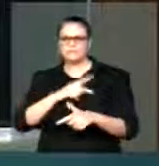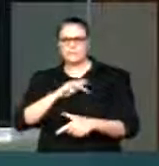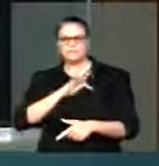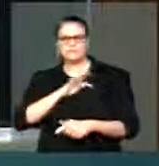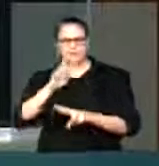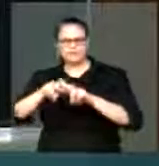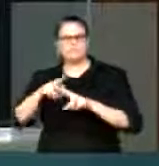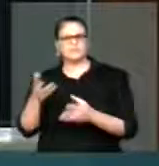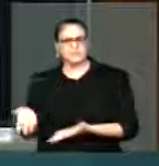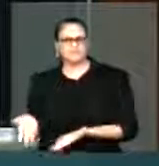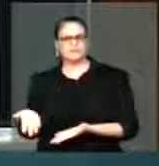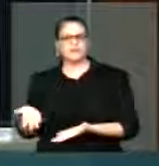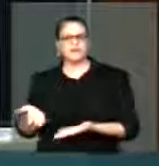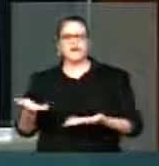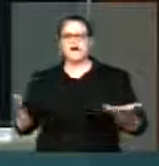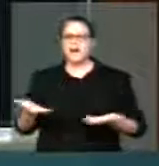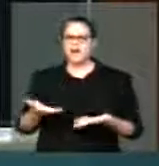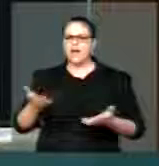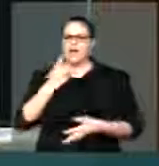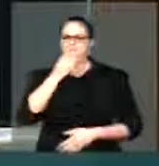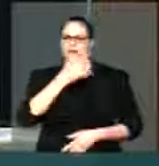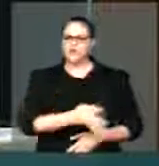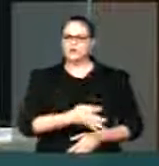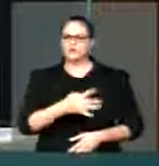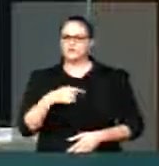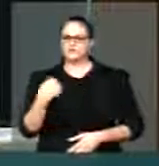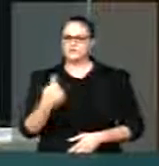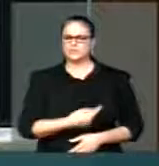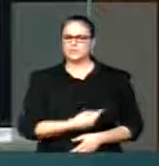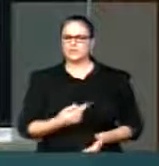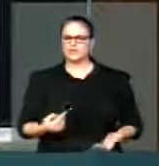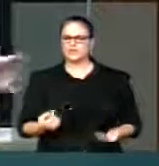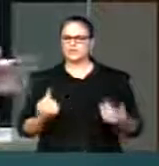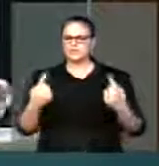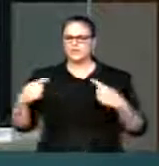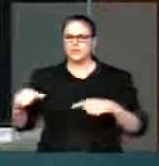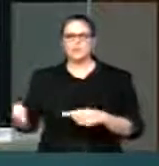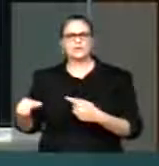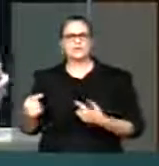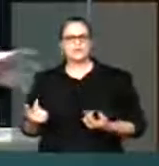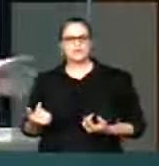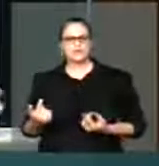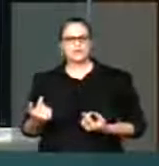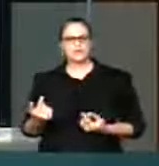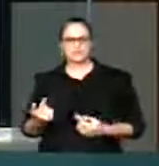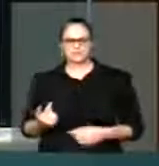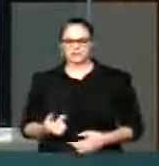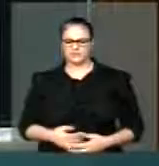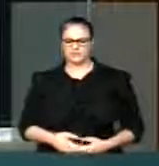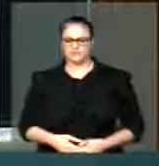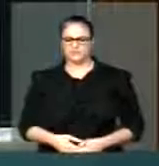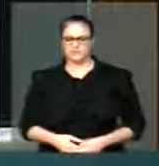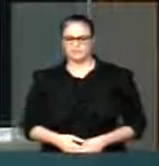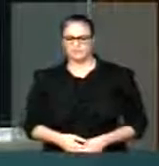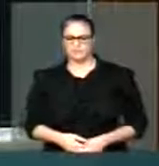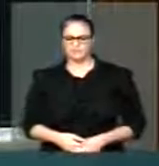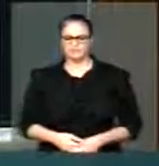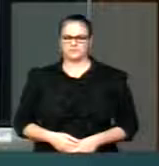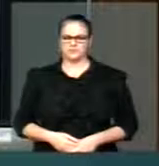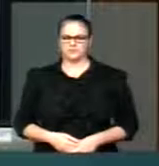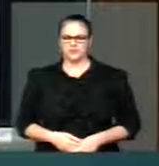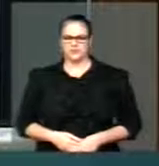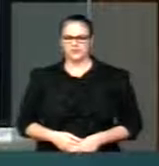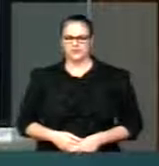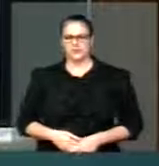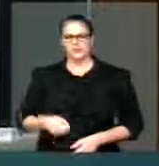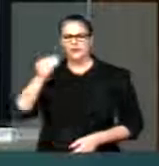hoje tenta imputar a oposição o cenário mundial como